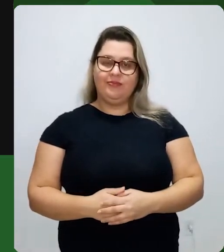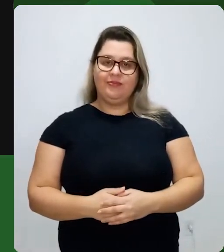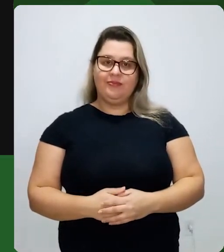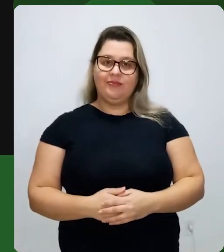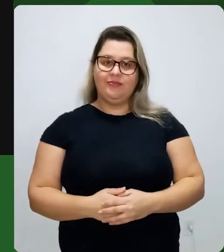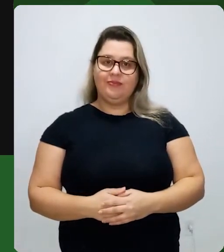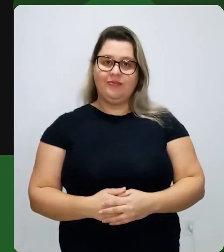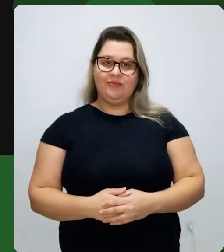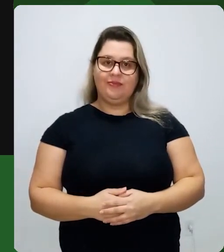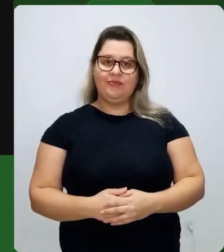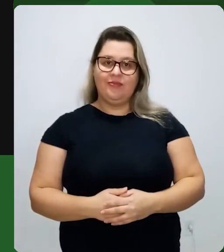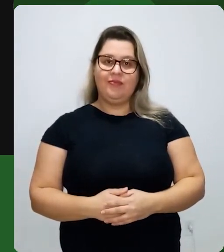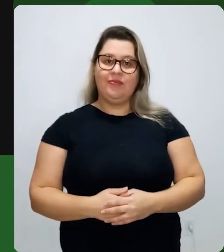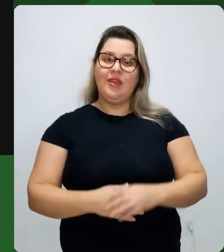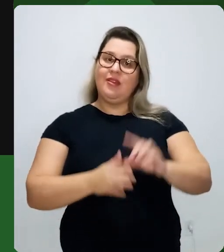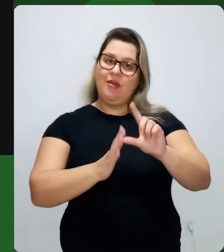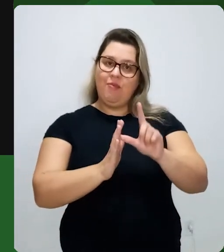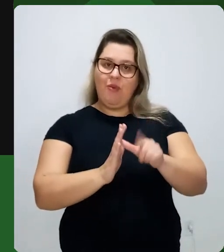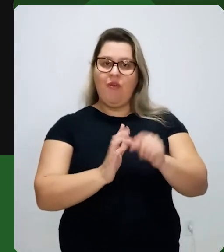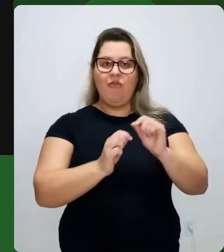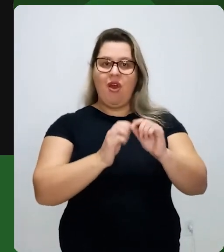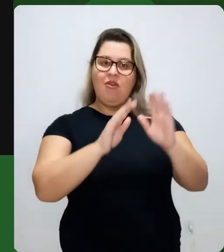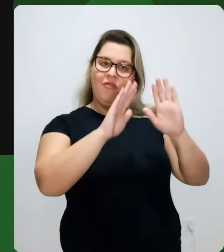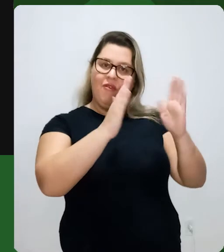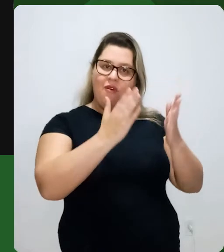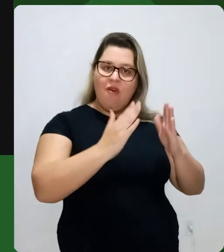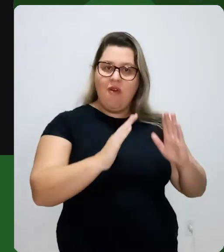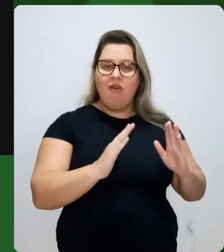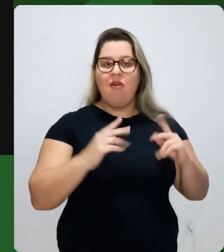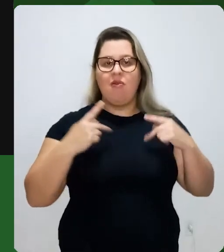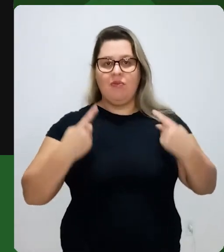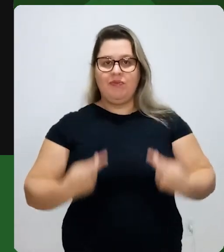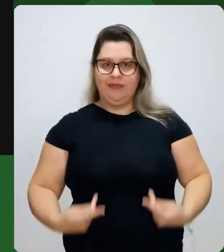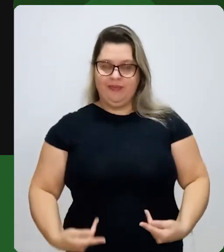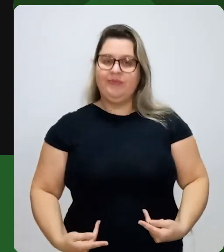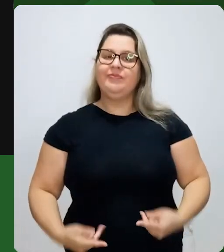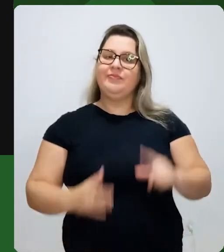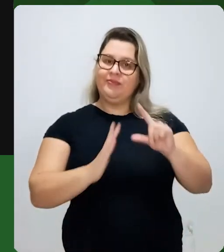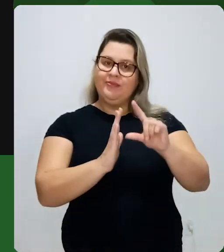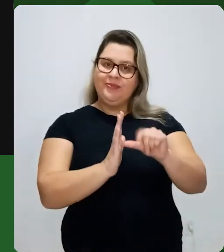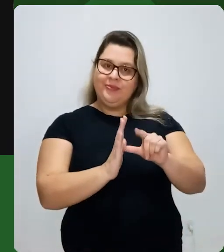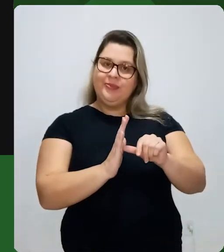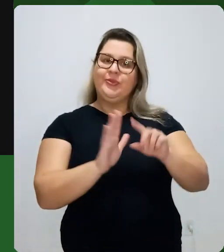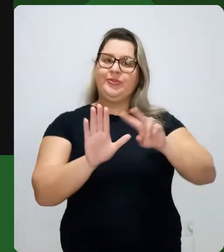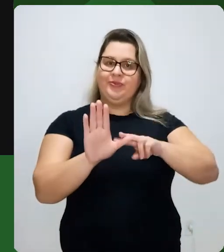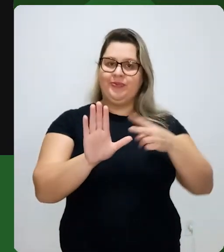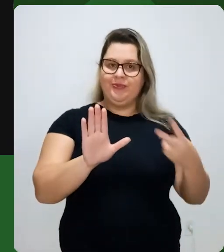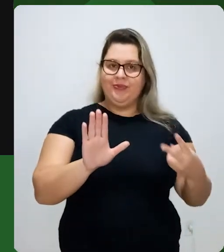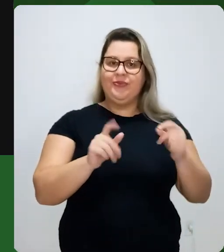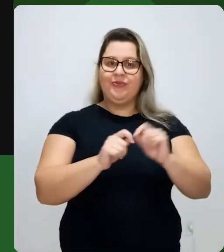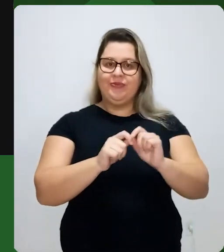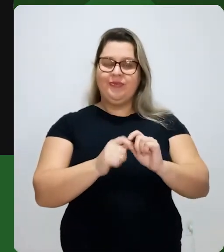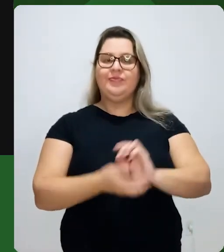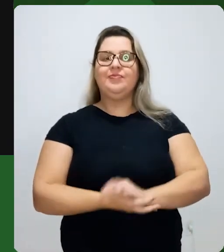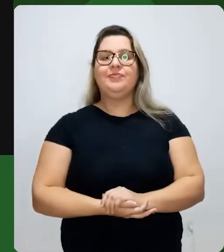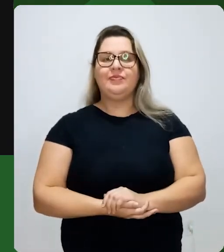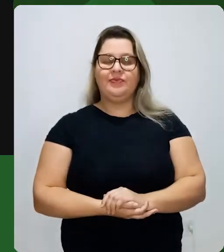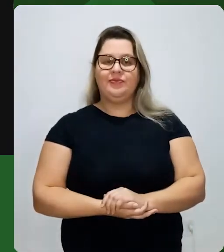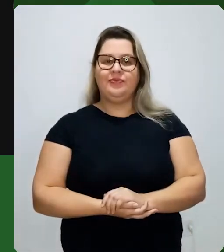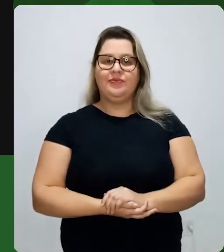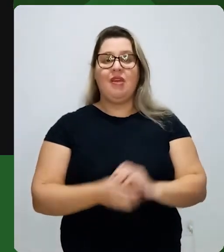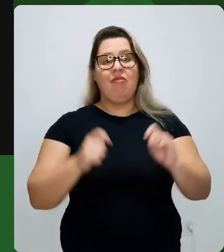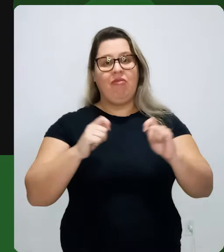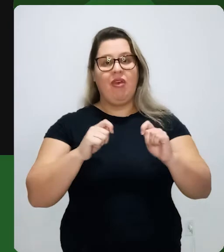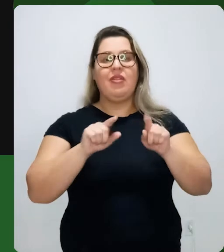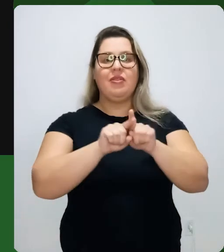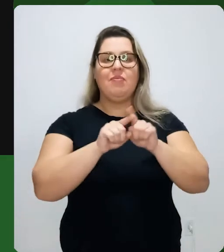eu tiver humanizando ela, né? A hora que eu tiver transformando esse esqueleto em croquis. Aqui eu já posso